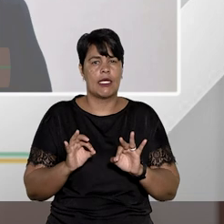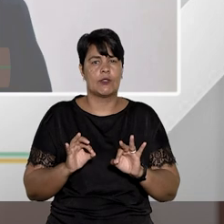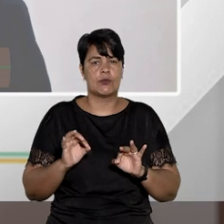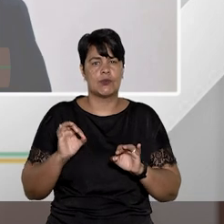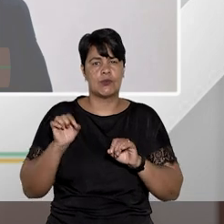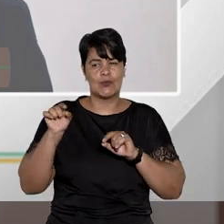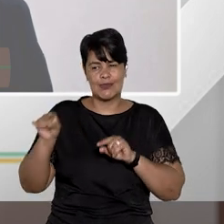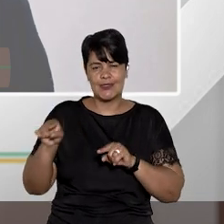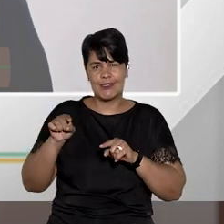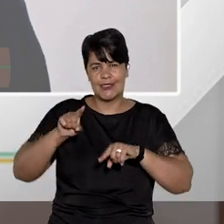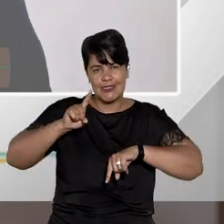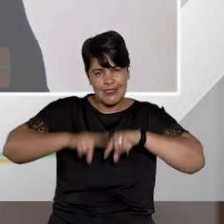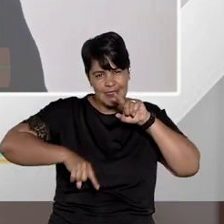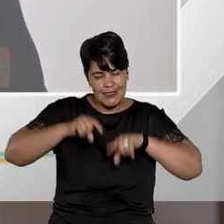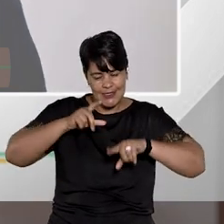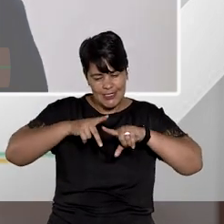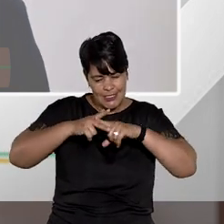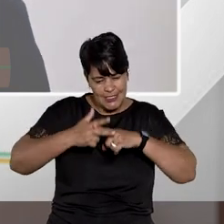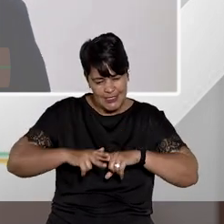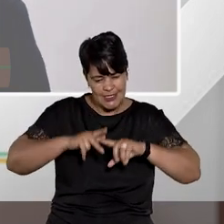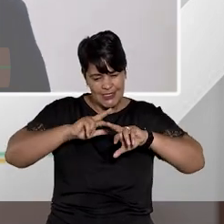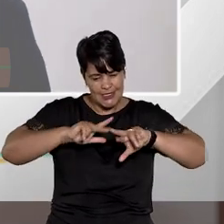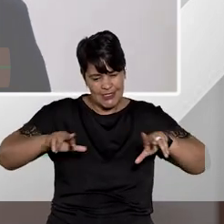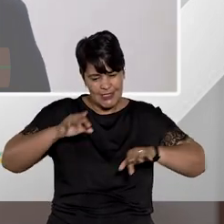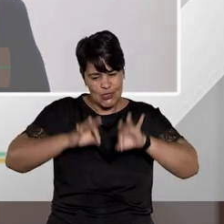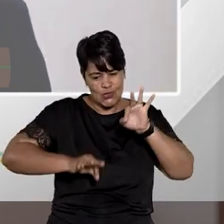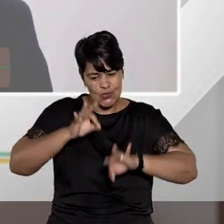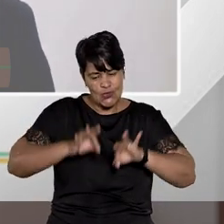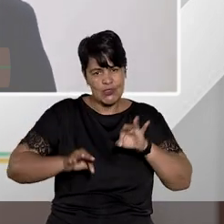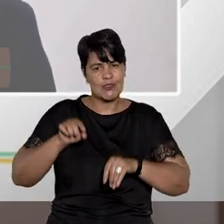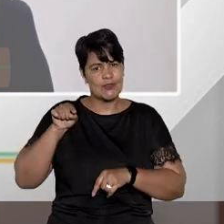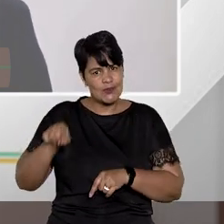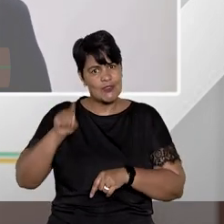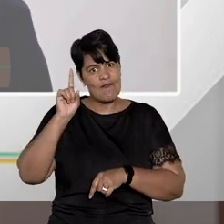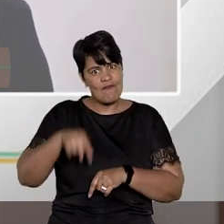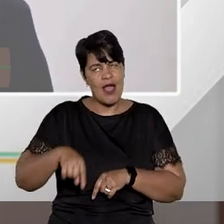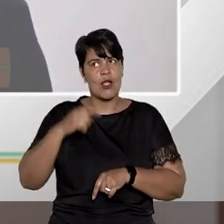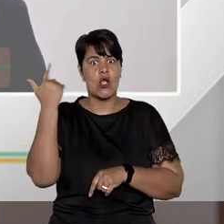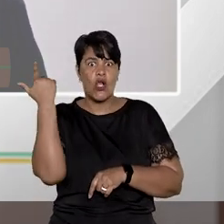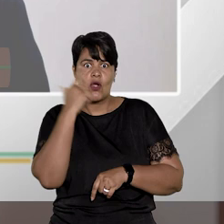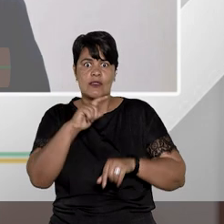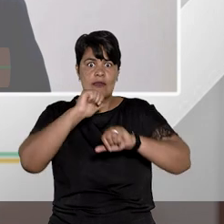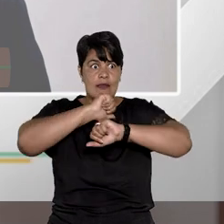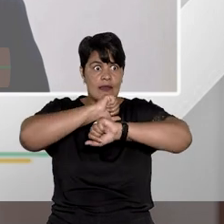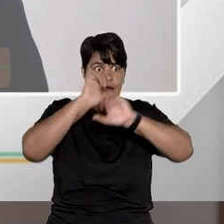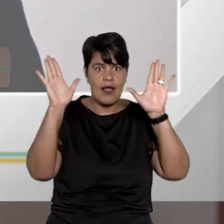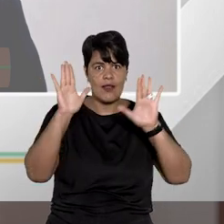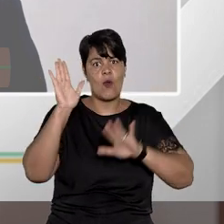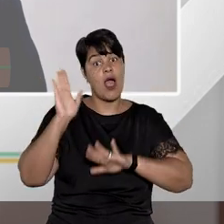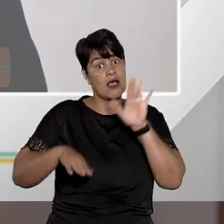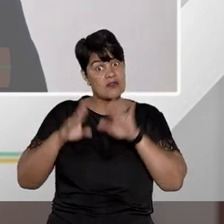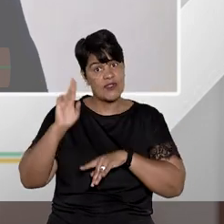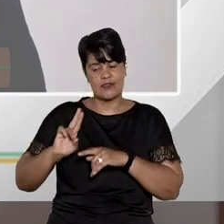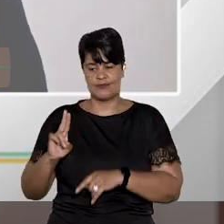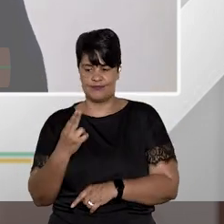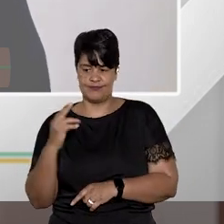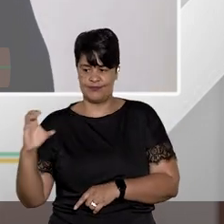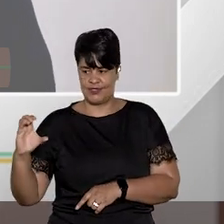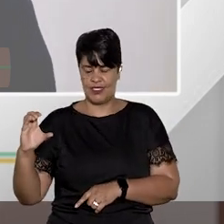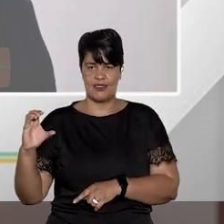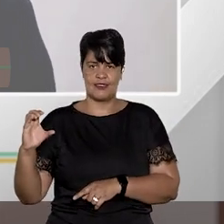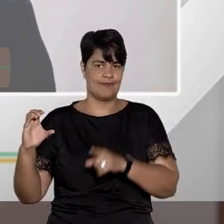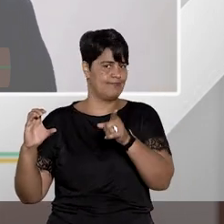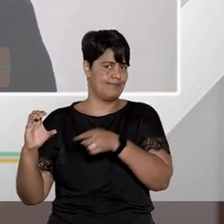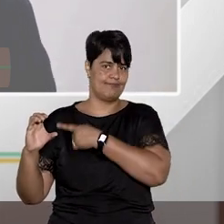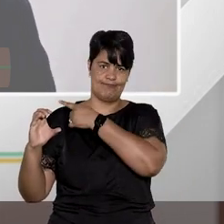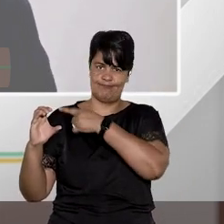das ferramentas compõe o remédio constitucional, vai deixar claro que o não cabimento de habeas corpus não vai